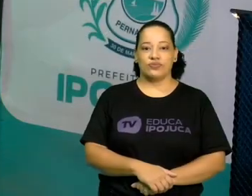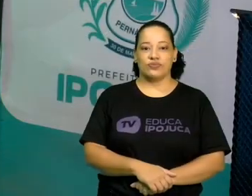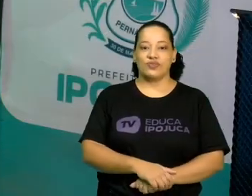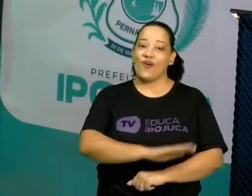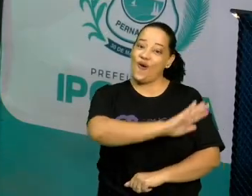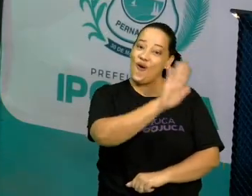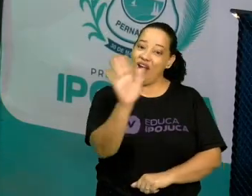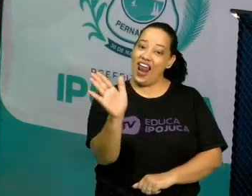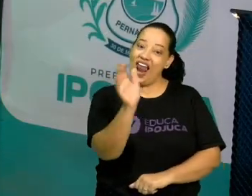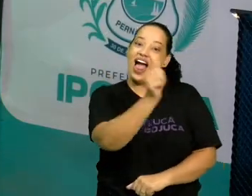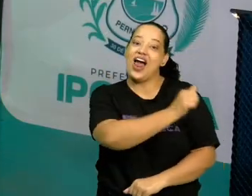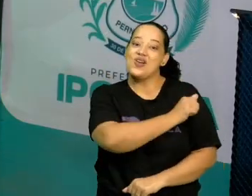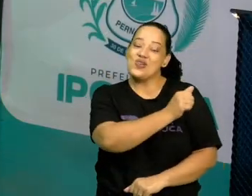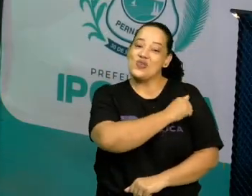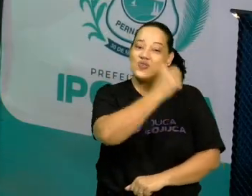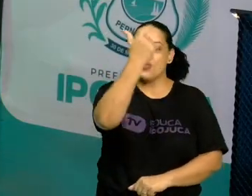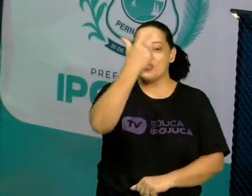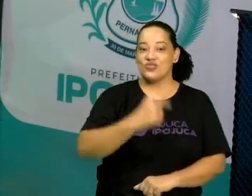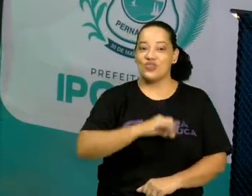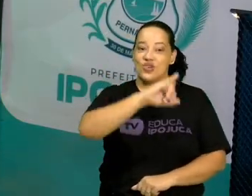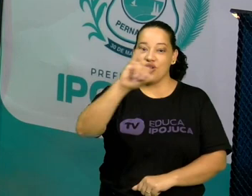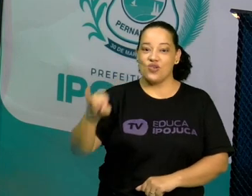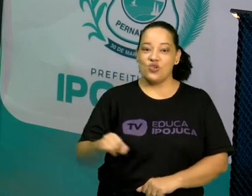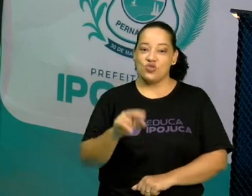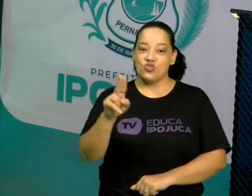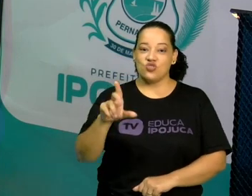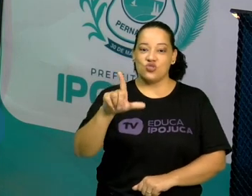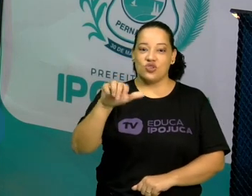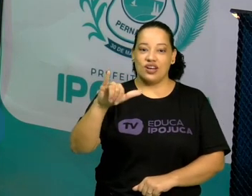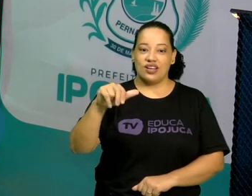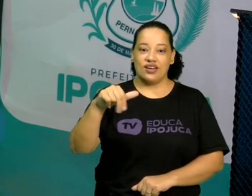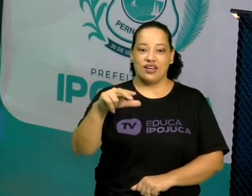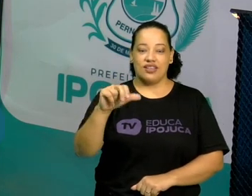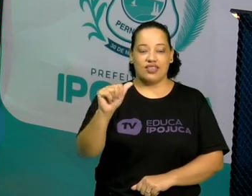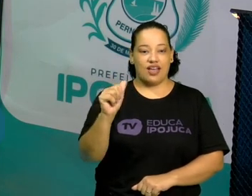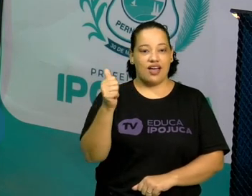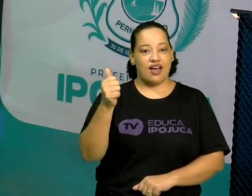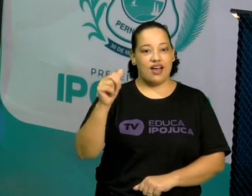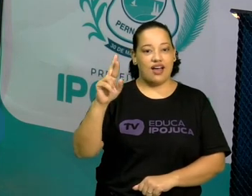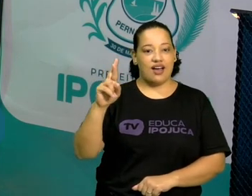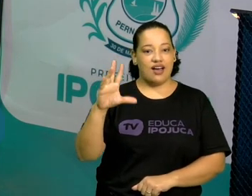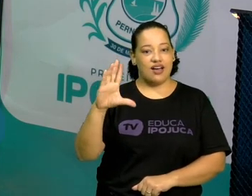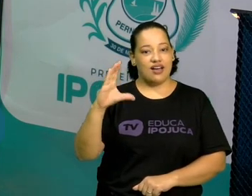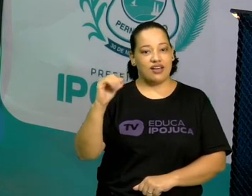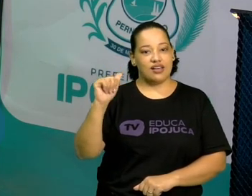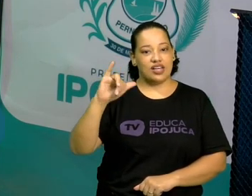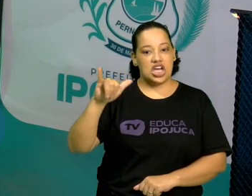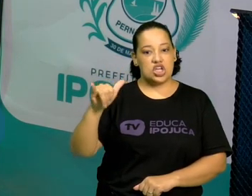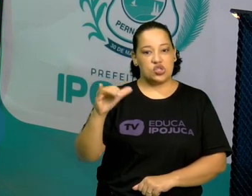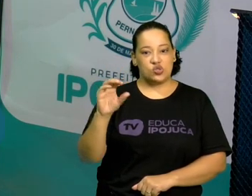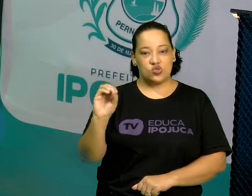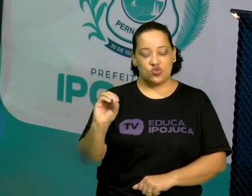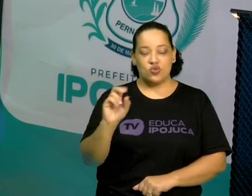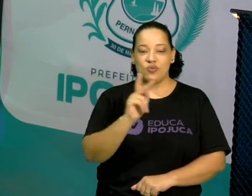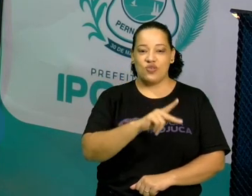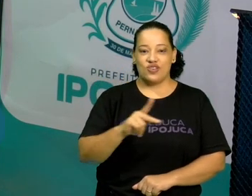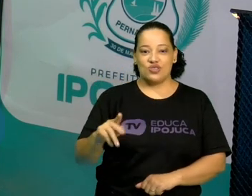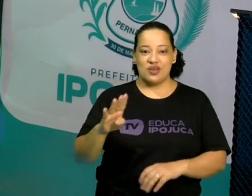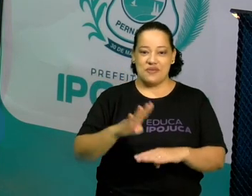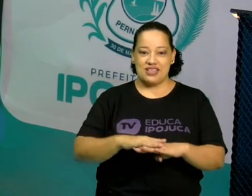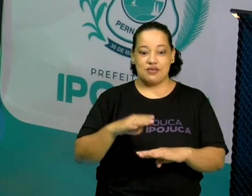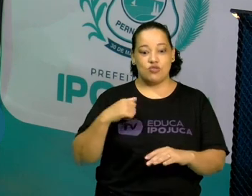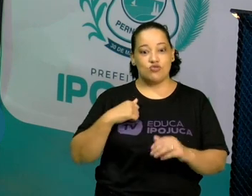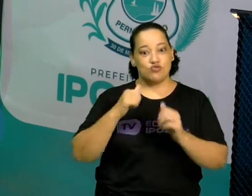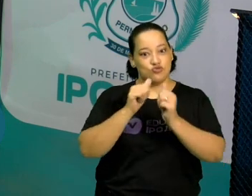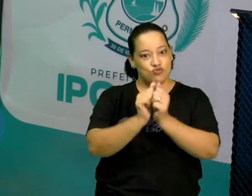Olá aluno, sou Juliana Arcanjo, professora de matemática e estive com vocês na última aula.